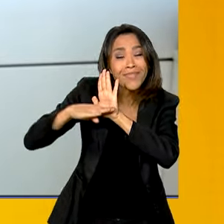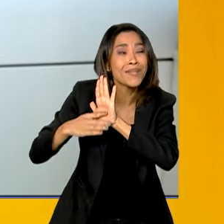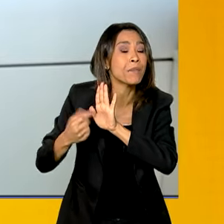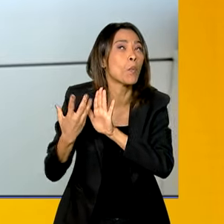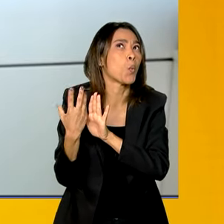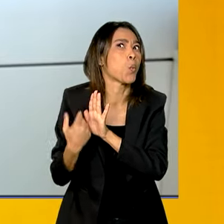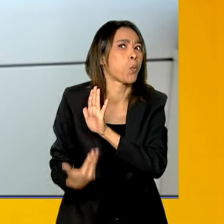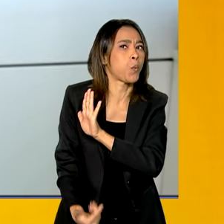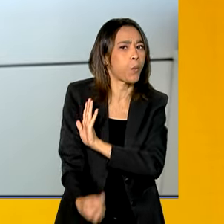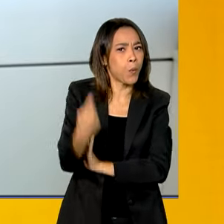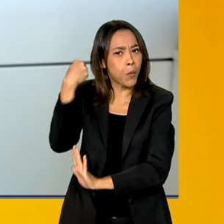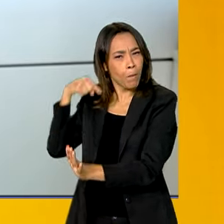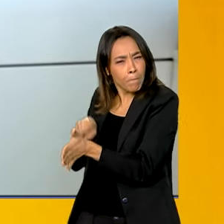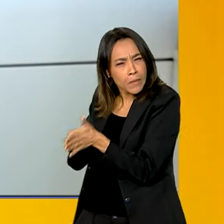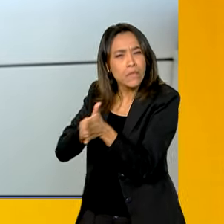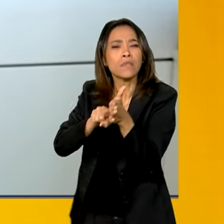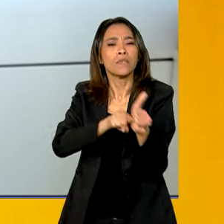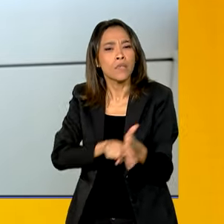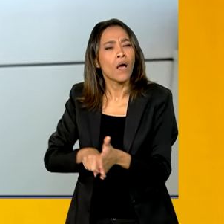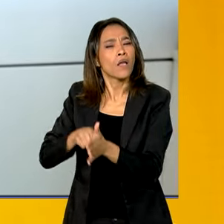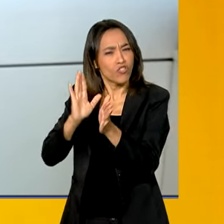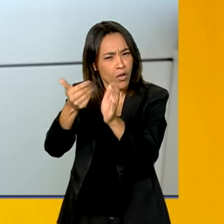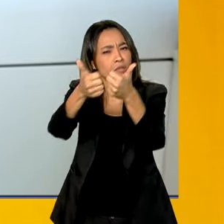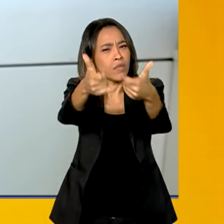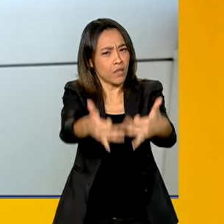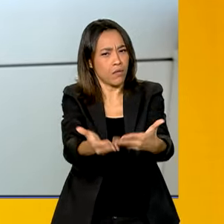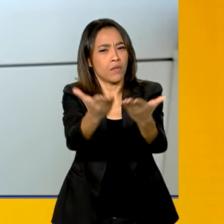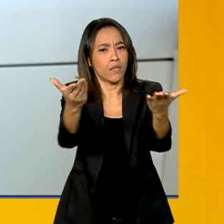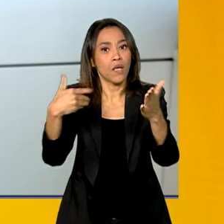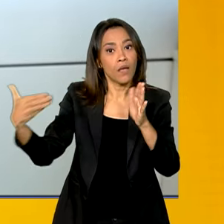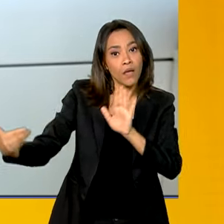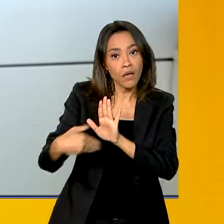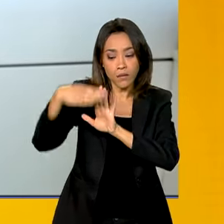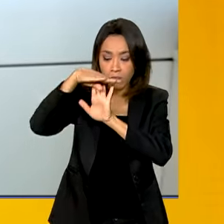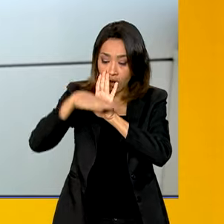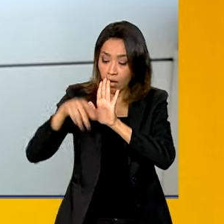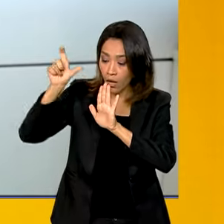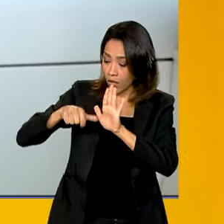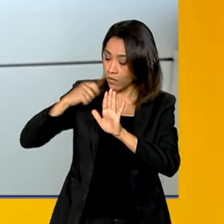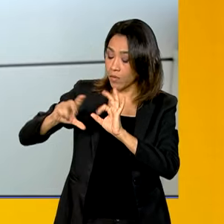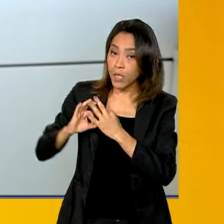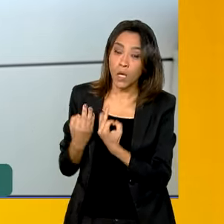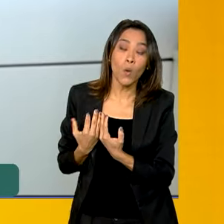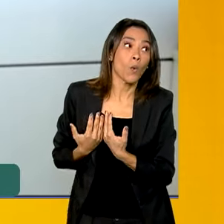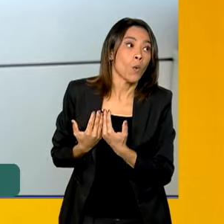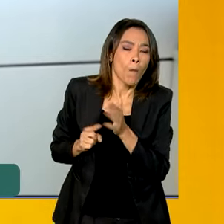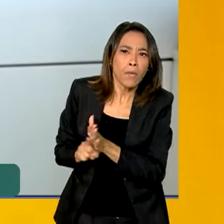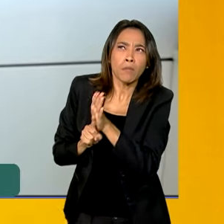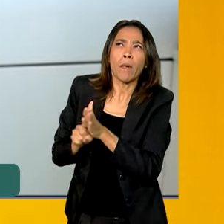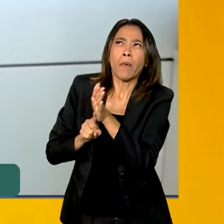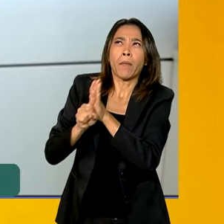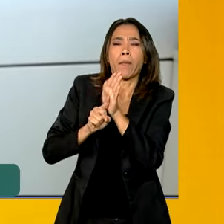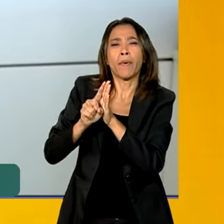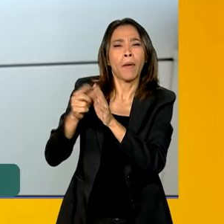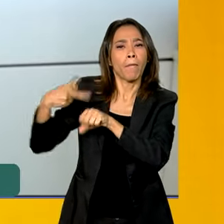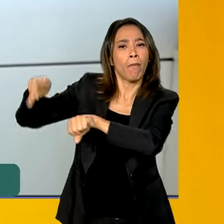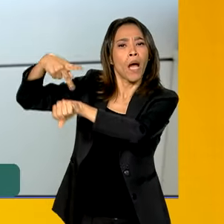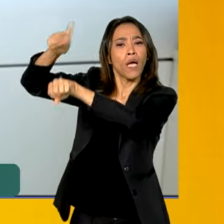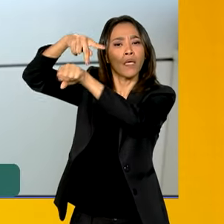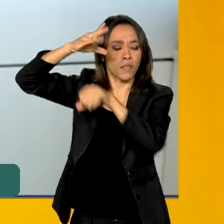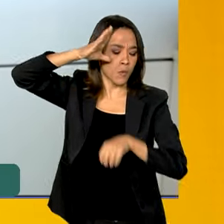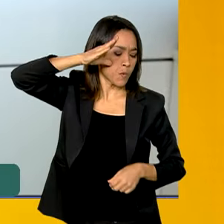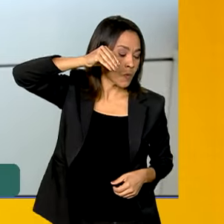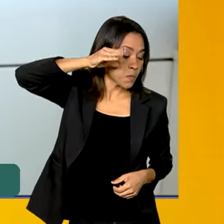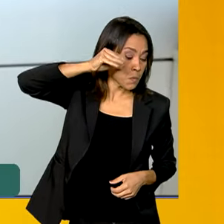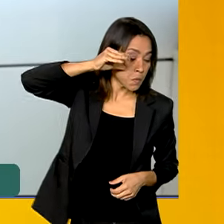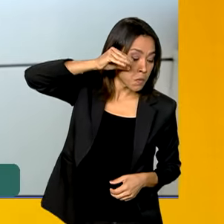pesquisado. Como eu falei para vocês aqui no início, é um dos programas que tem o maior índice de pesquisa de outros países, é em